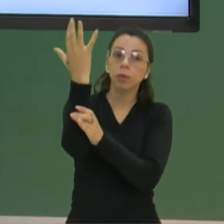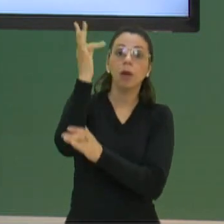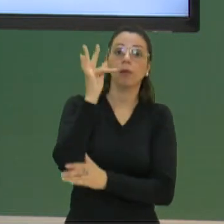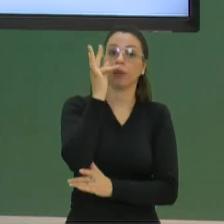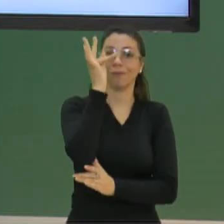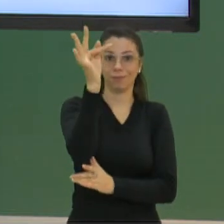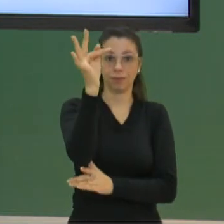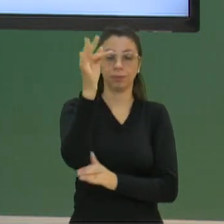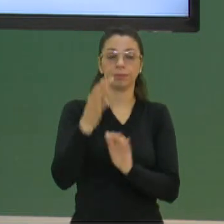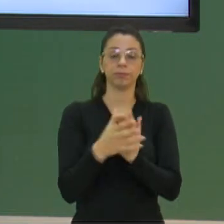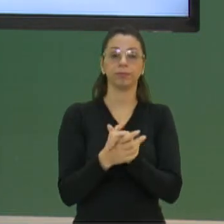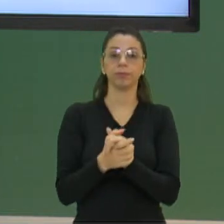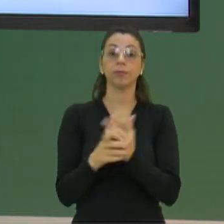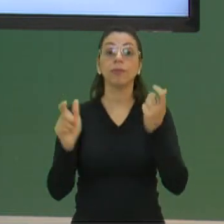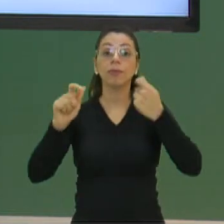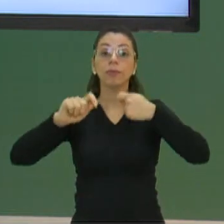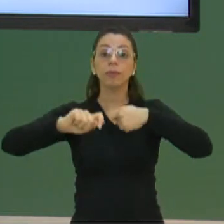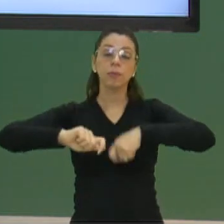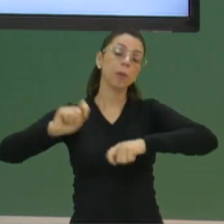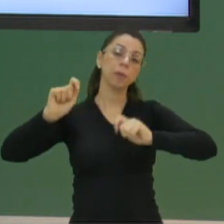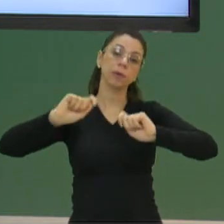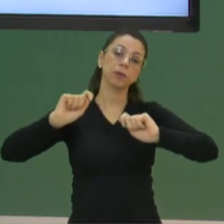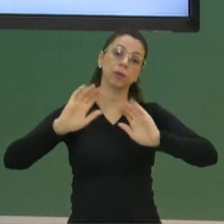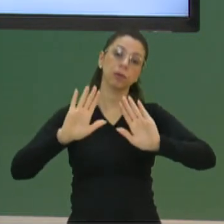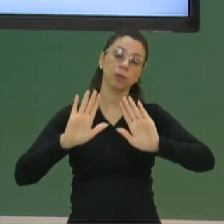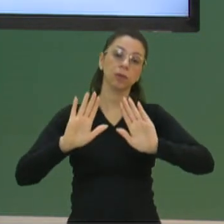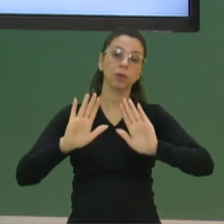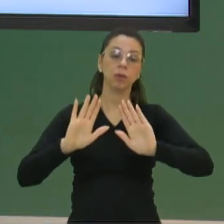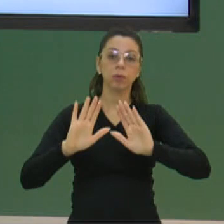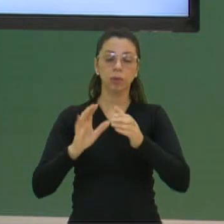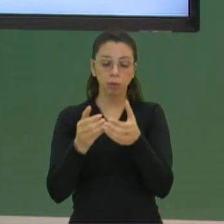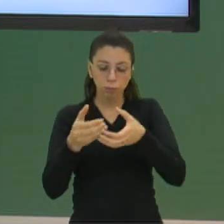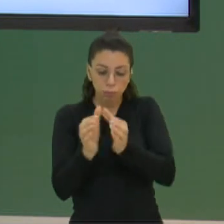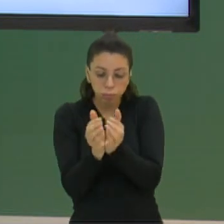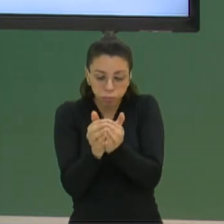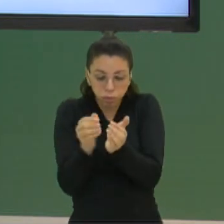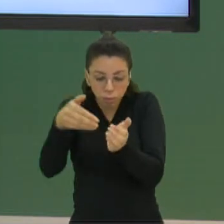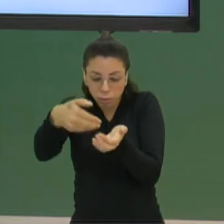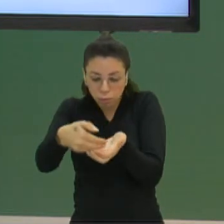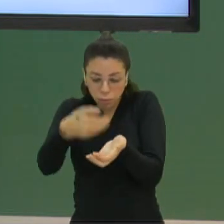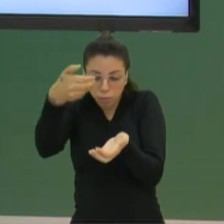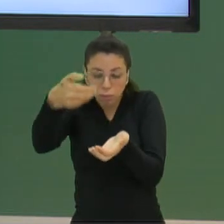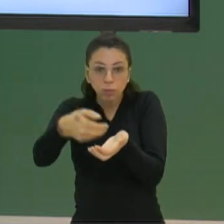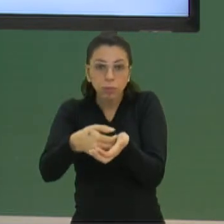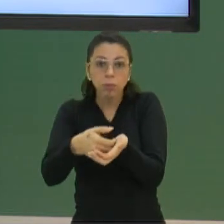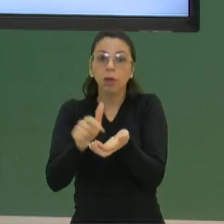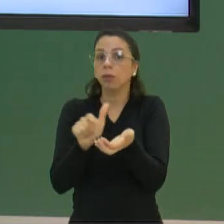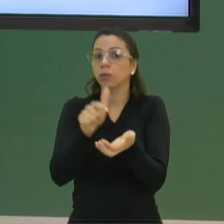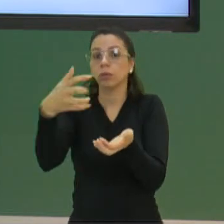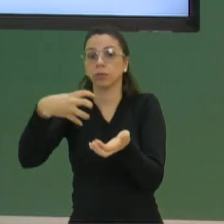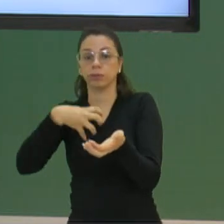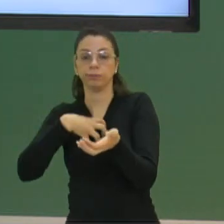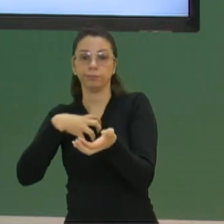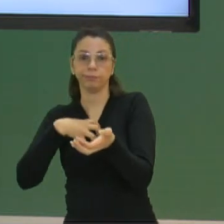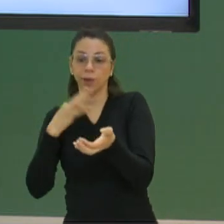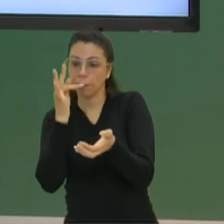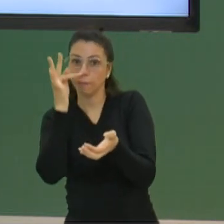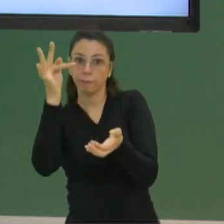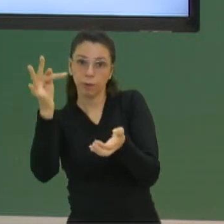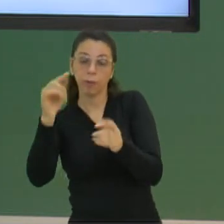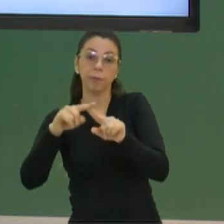flor. Necessariamente não precisa ser do ovário. A gente viu que tem frutos que se desenvolvem de outras partes da flor.